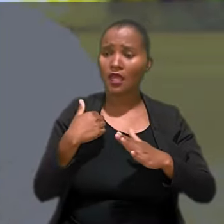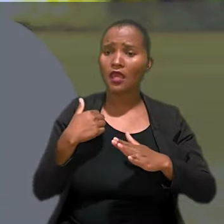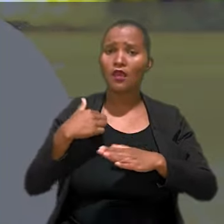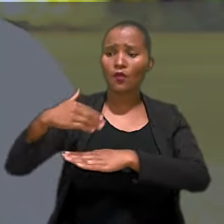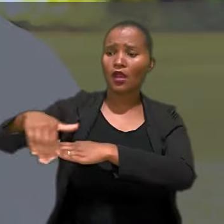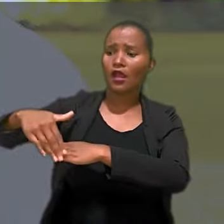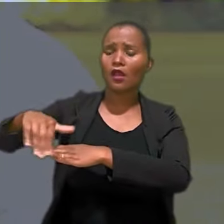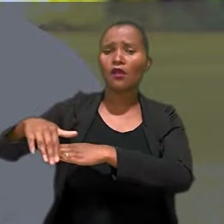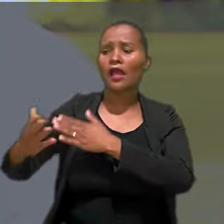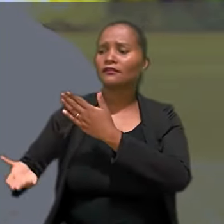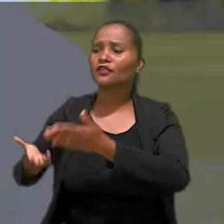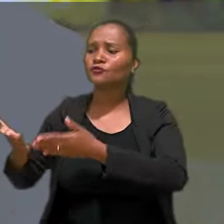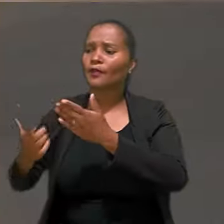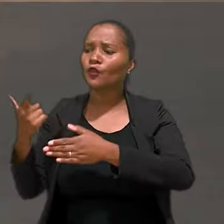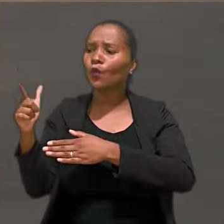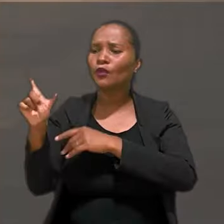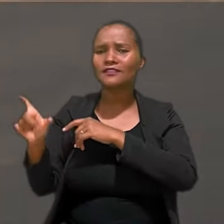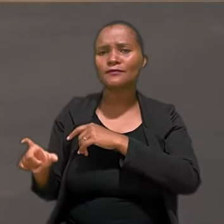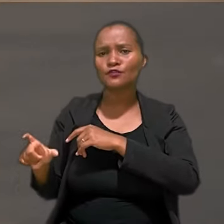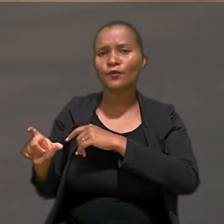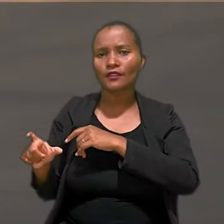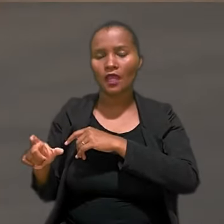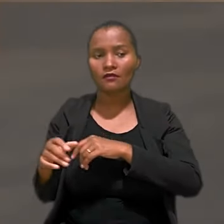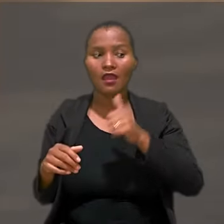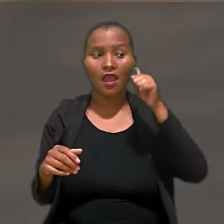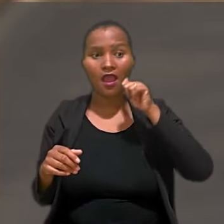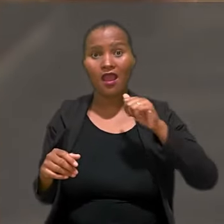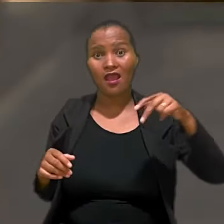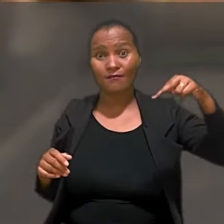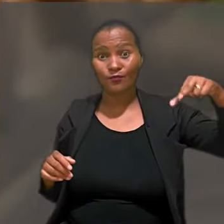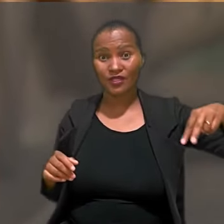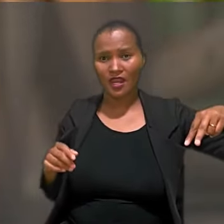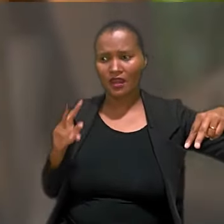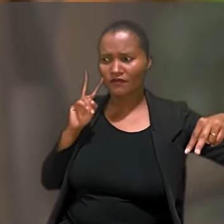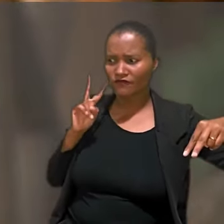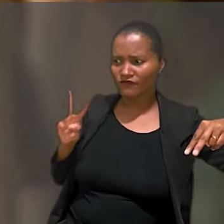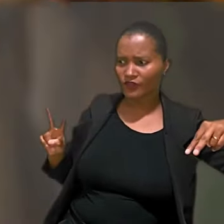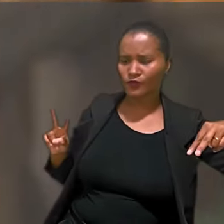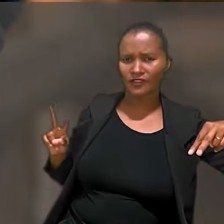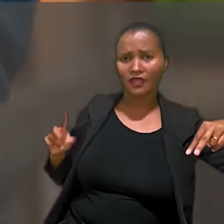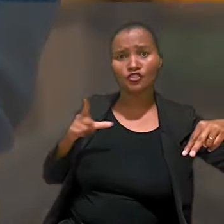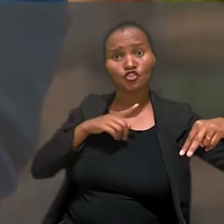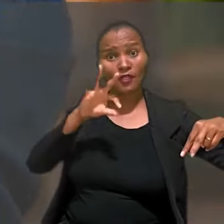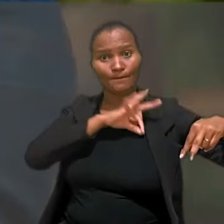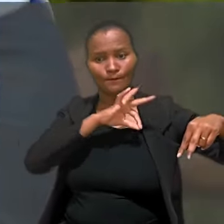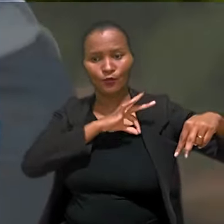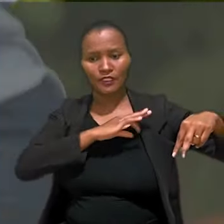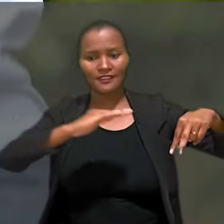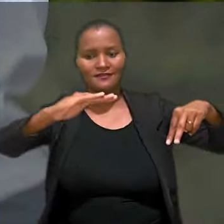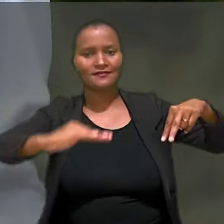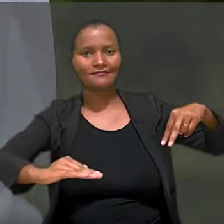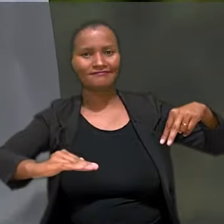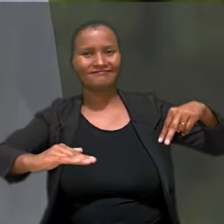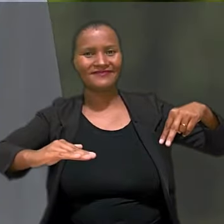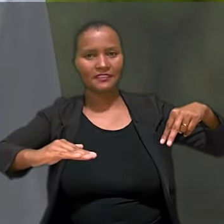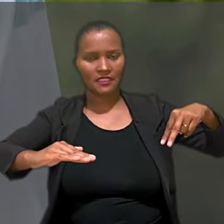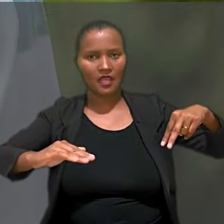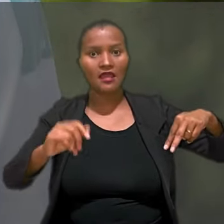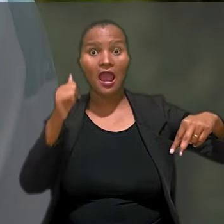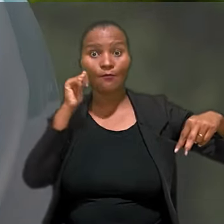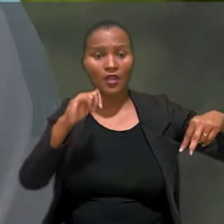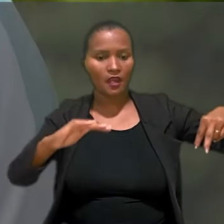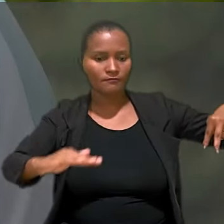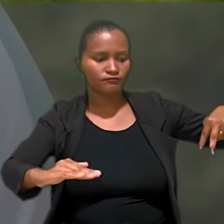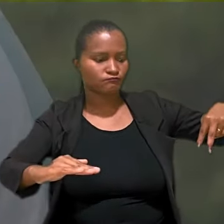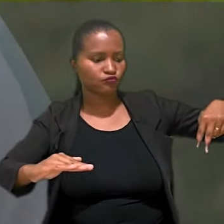fazendo um atendimento de outras pessoas. Ela me viu e tinha uma viatura do outro lado, fazendo um acompanhamento de alguns oficiais.